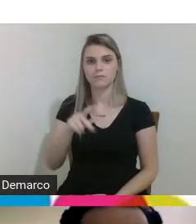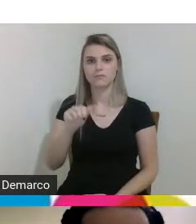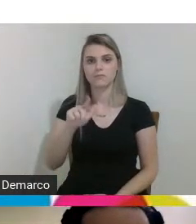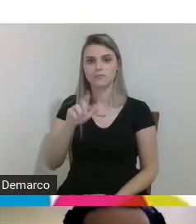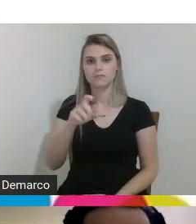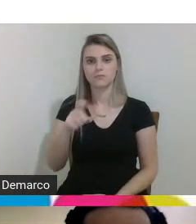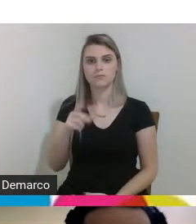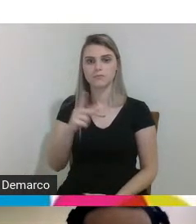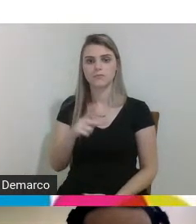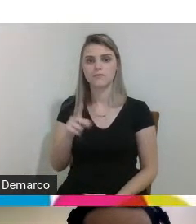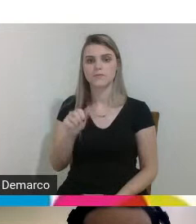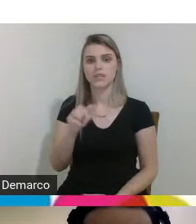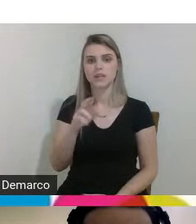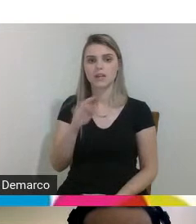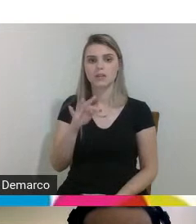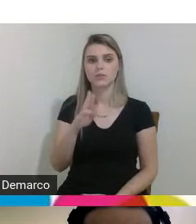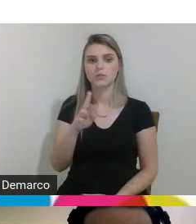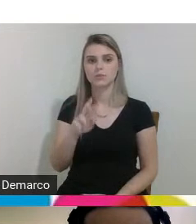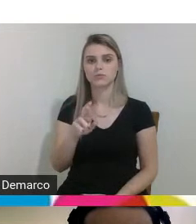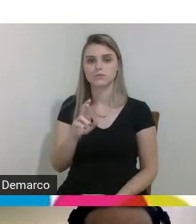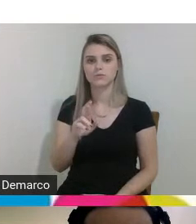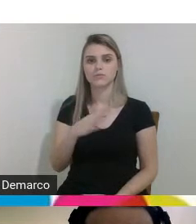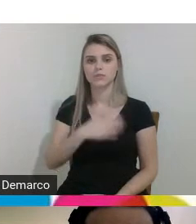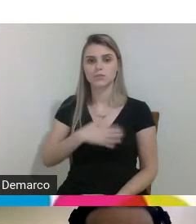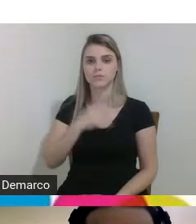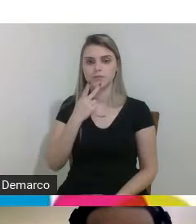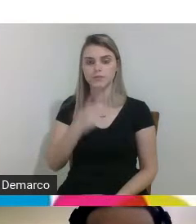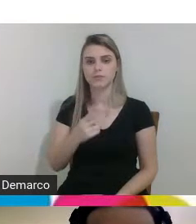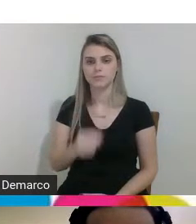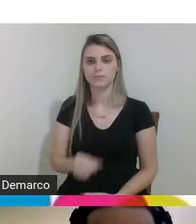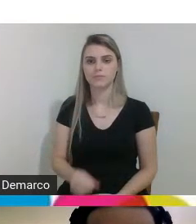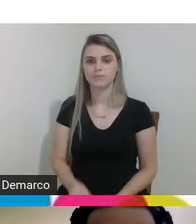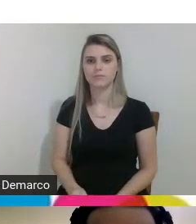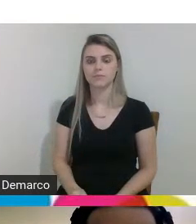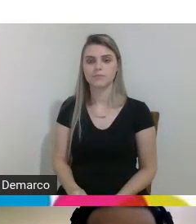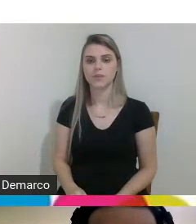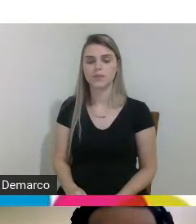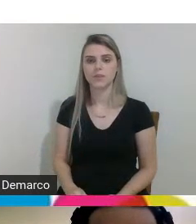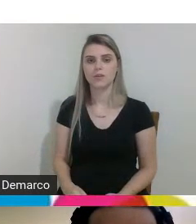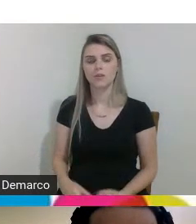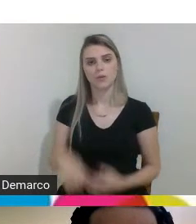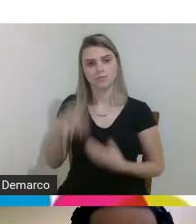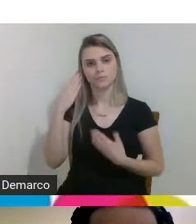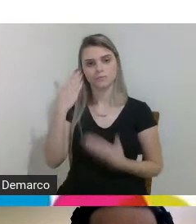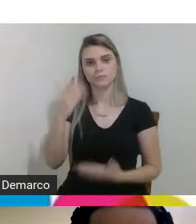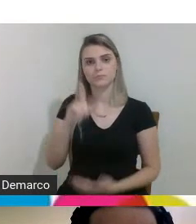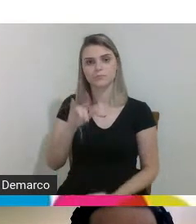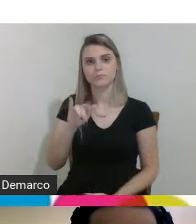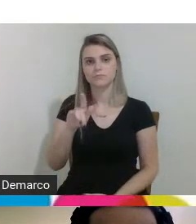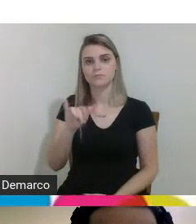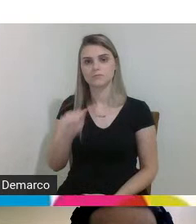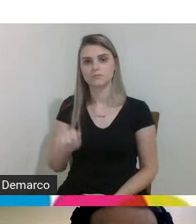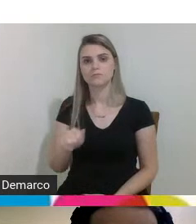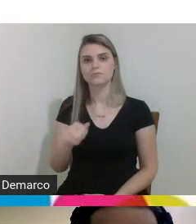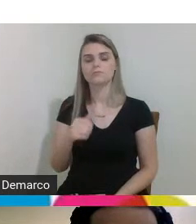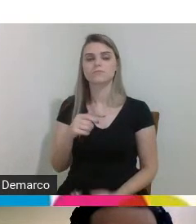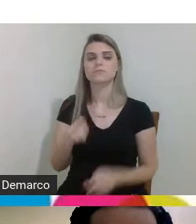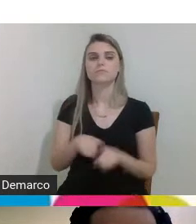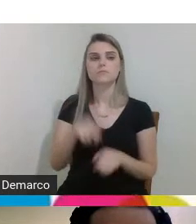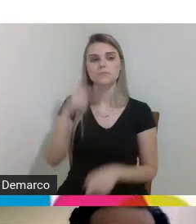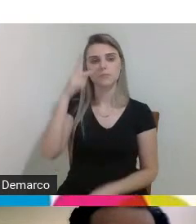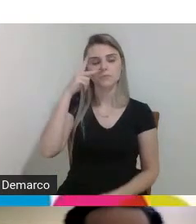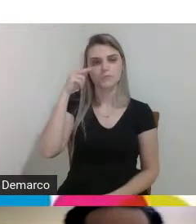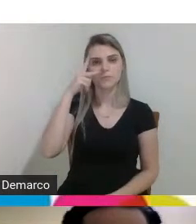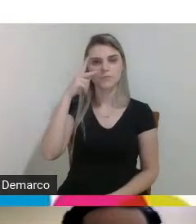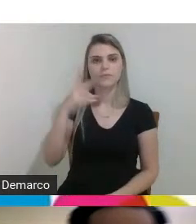professora Artur gostaria de falar então obrigado professora Lídia né obrigado aos colegas aí ao Paulo Ferranato né